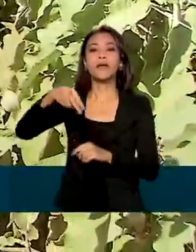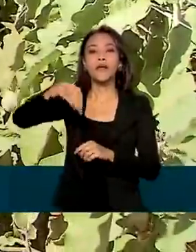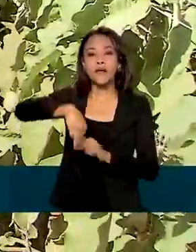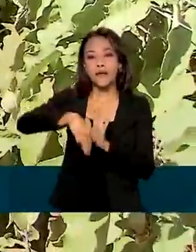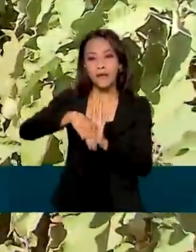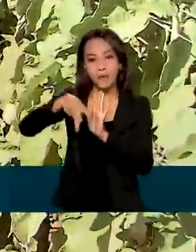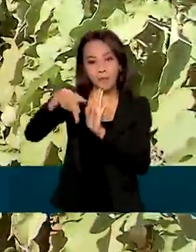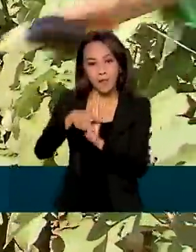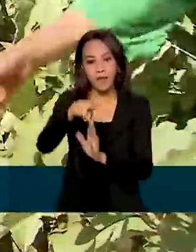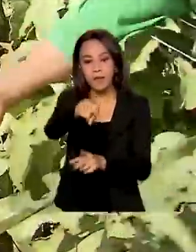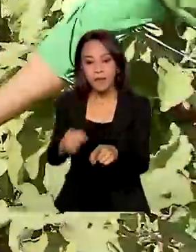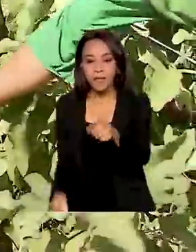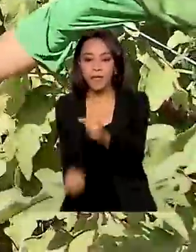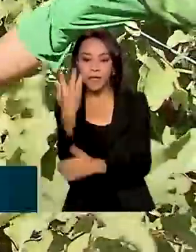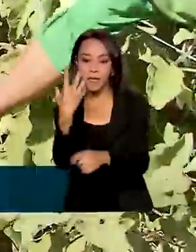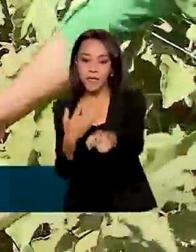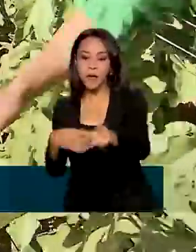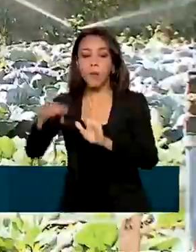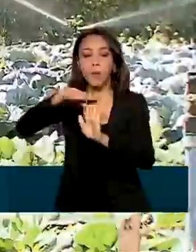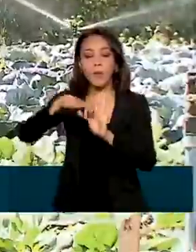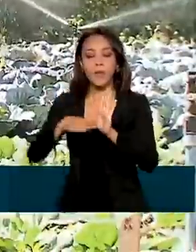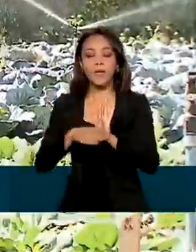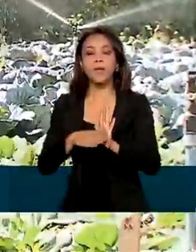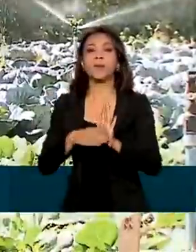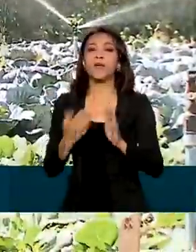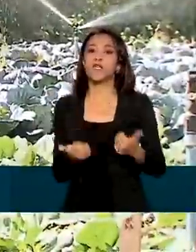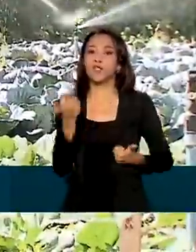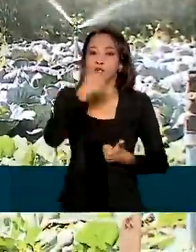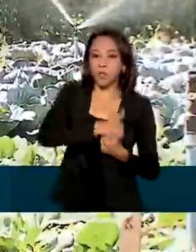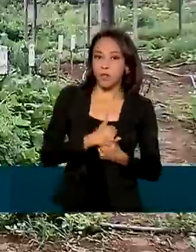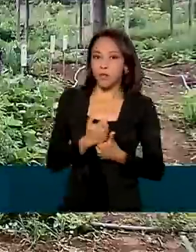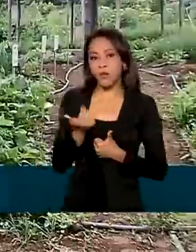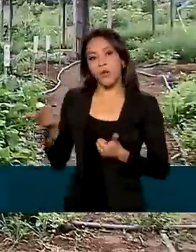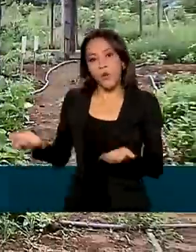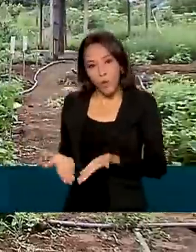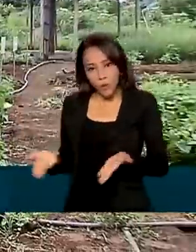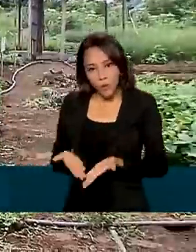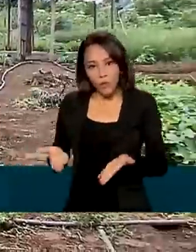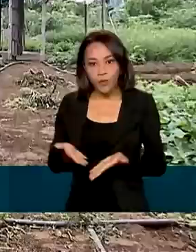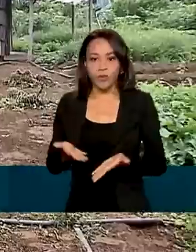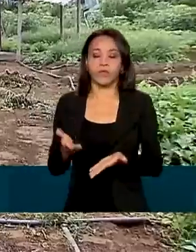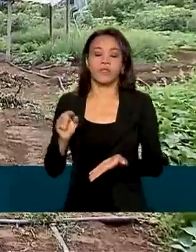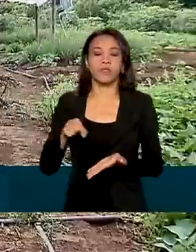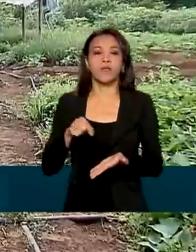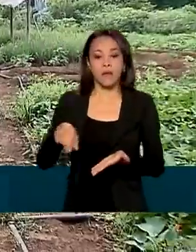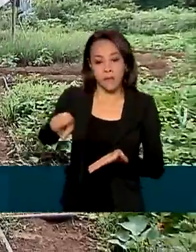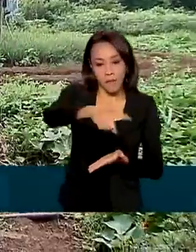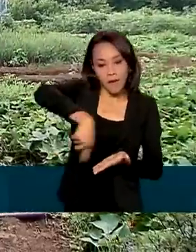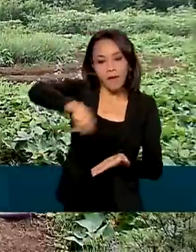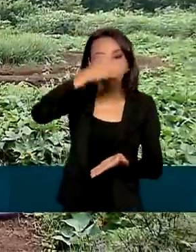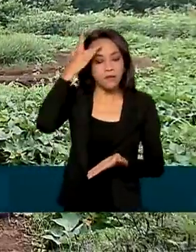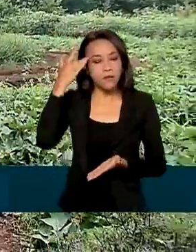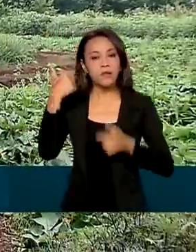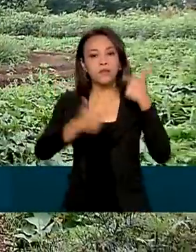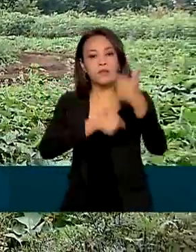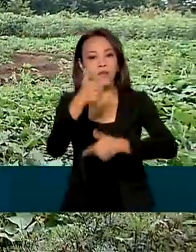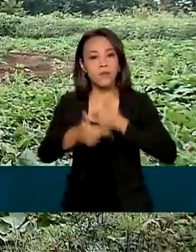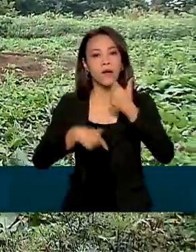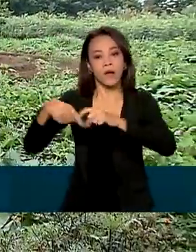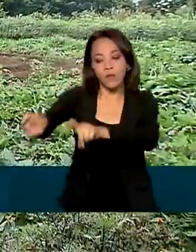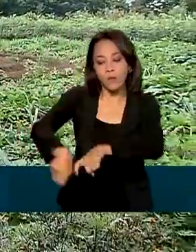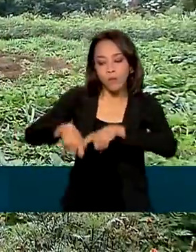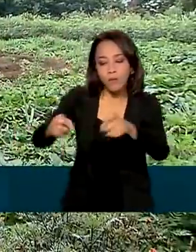programa Alimenta Brasil, que substitui o atual programa de aquisição de alimentos. Para os agricultores em situação de